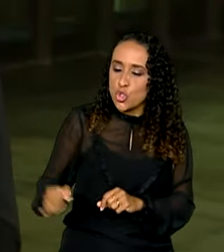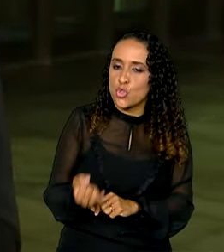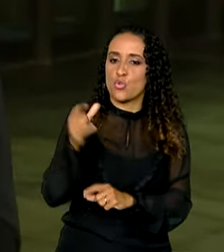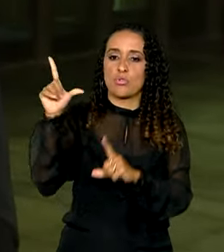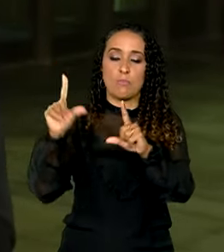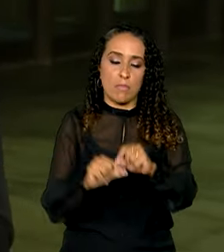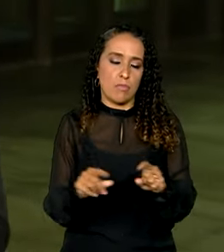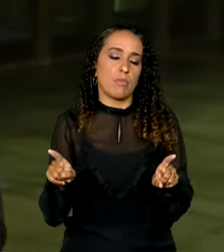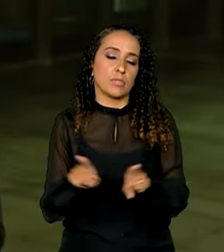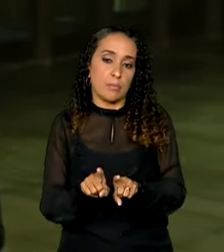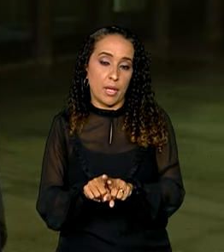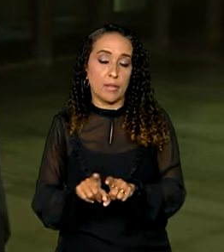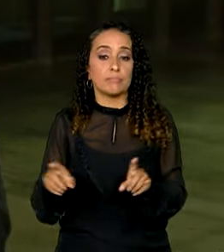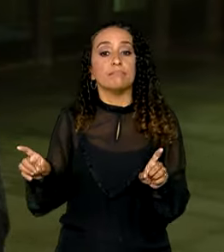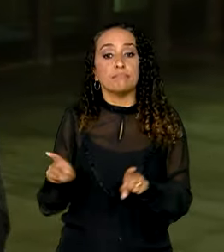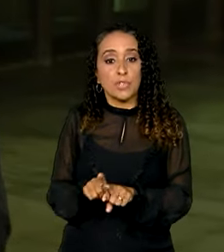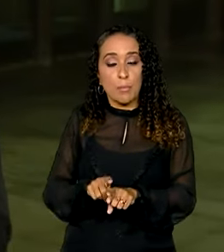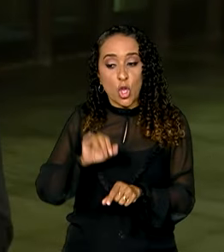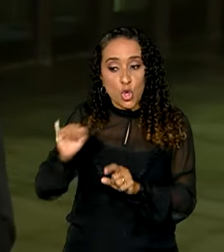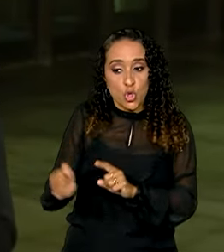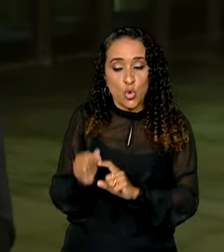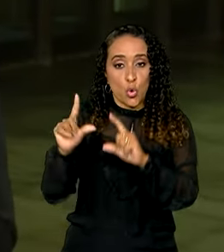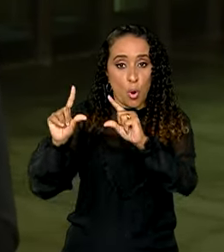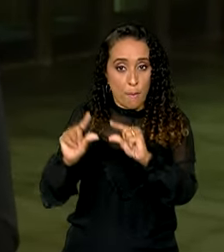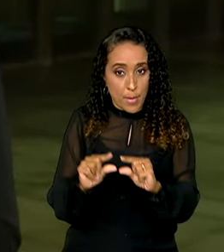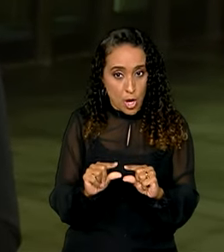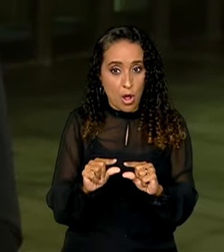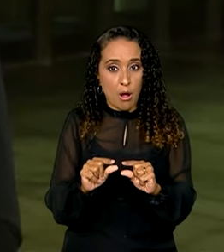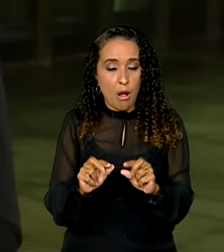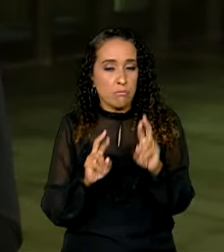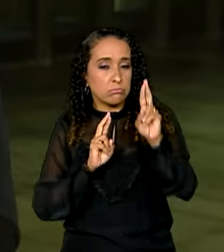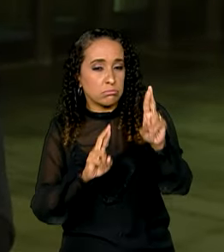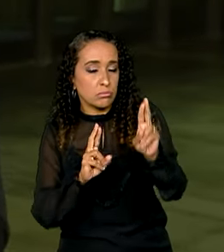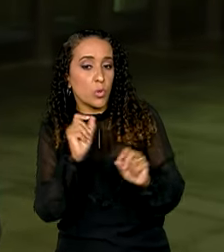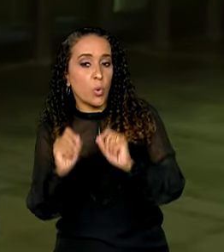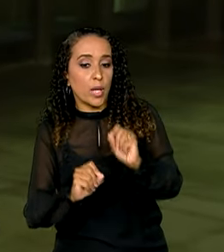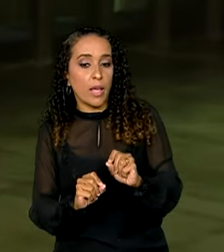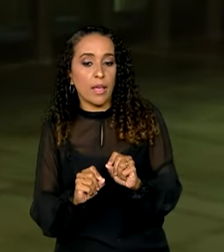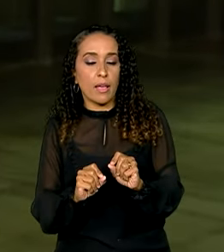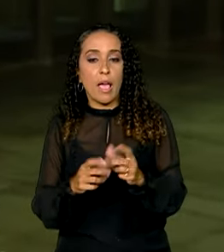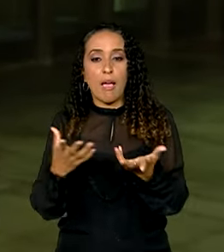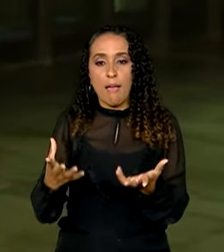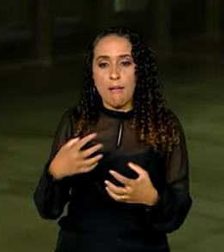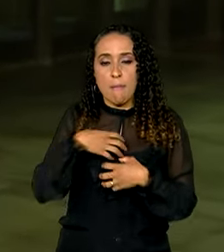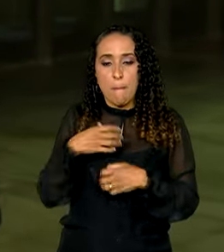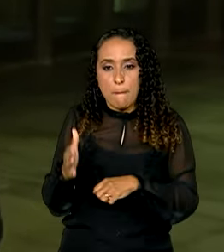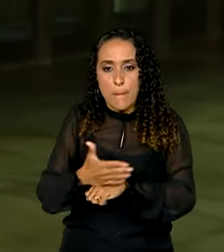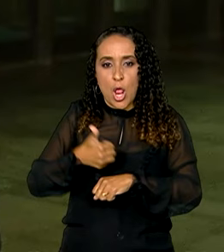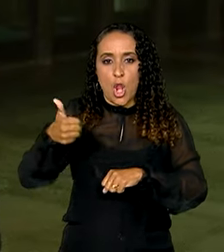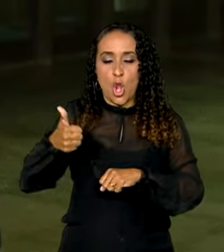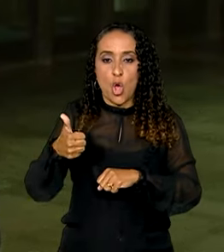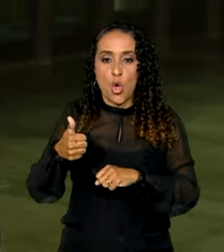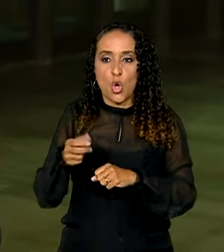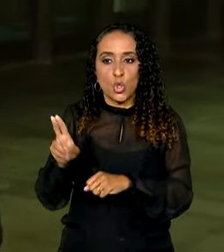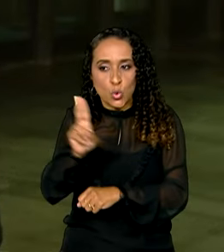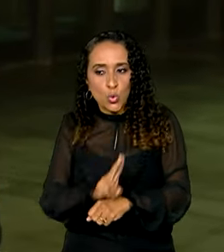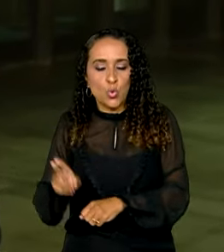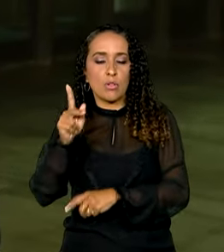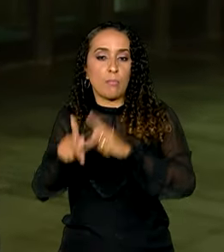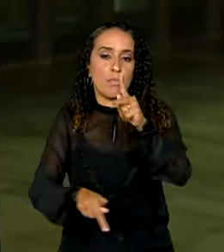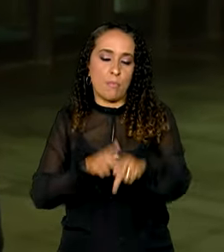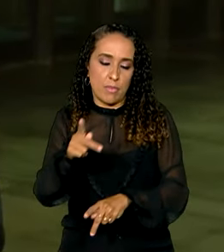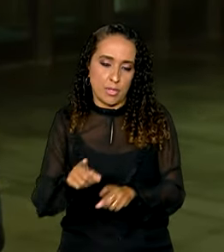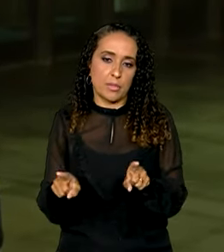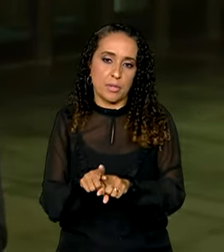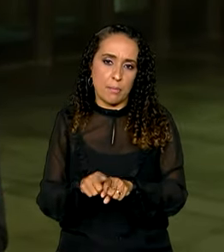mercado. Além disso, com juros mais baixos, a expectativa é de um comportamento melhor do consumo da população e